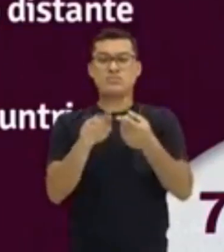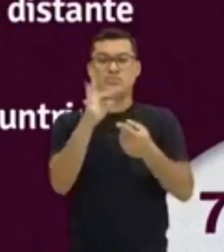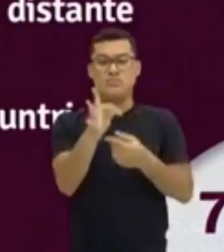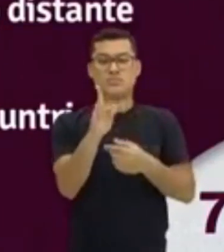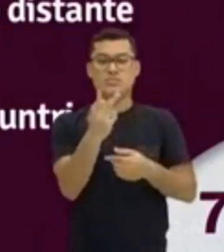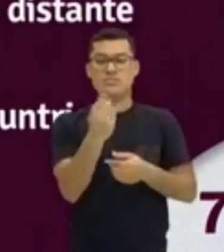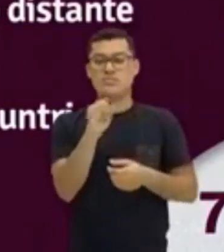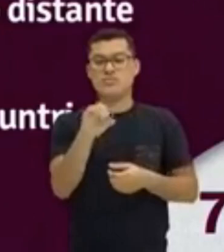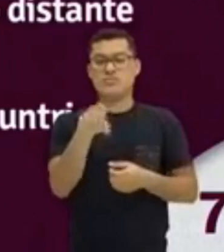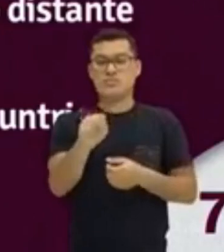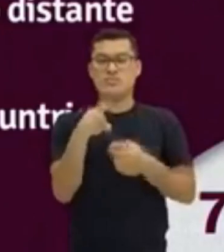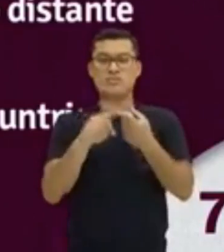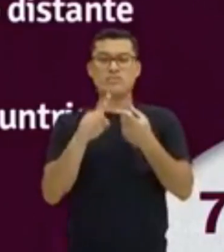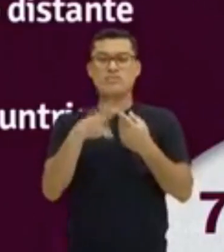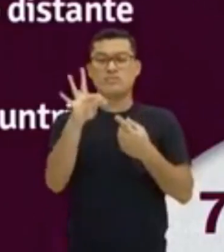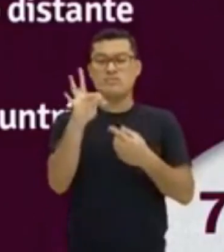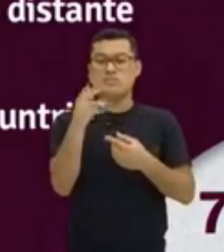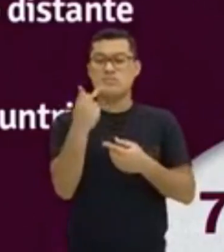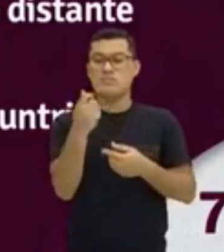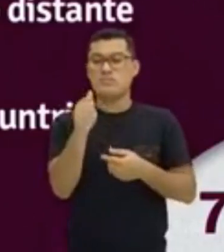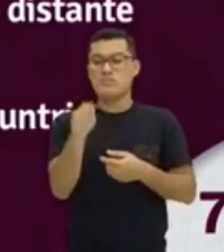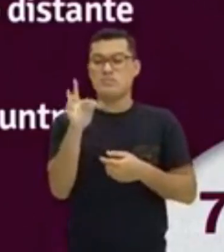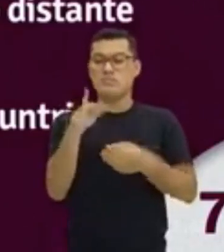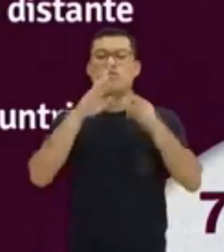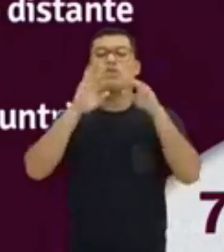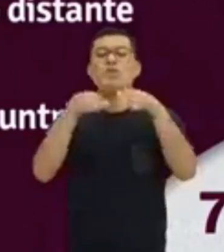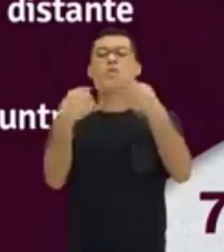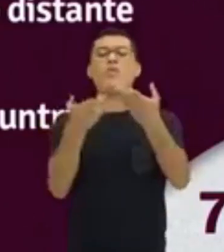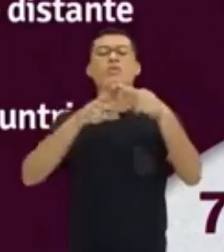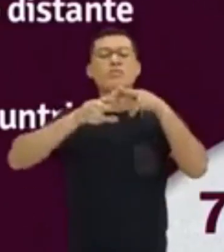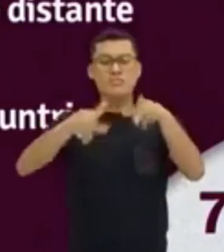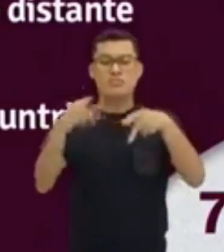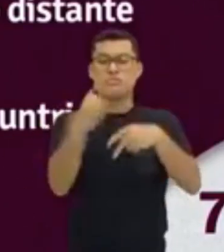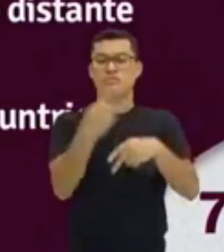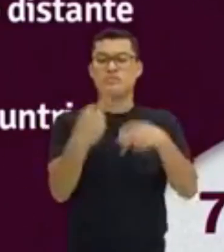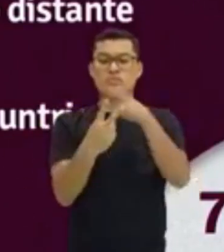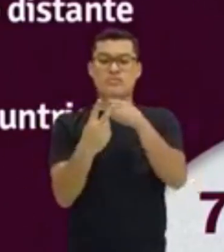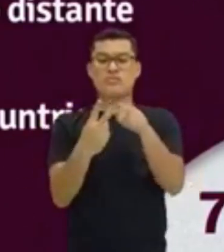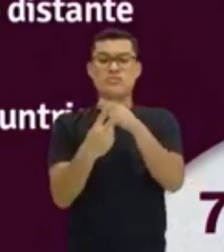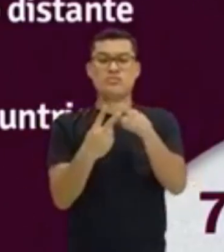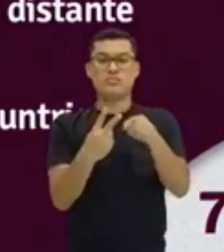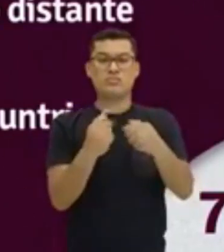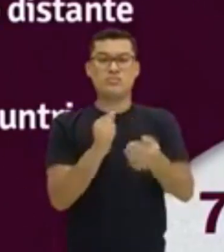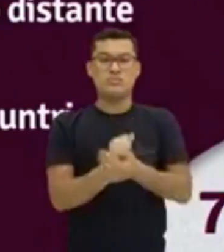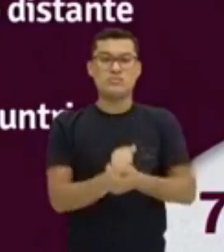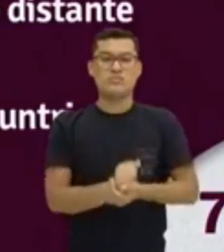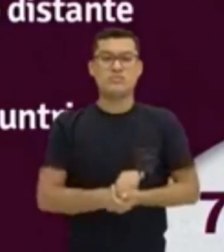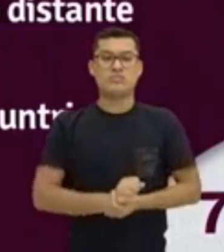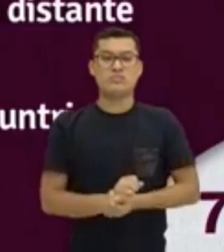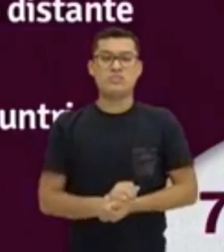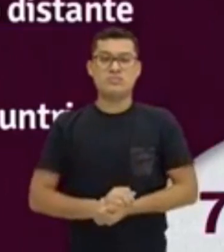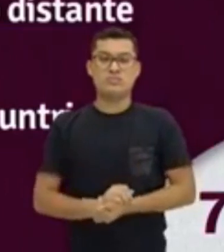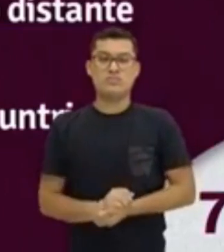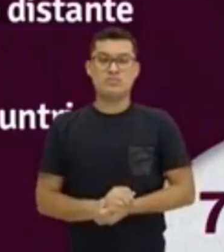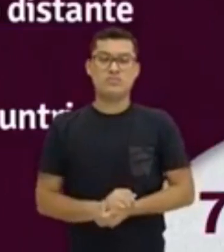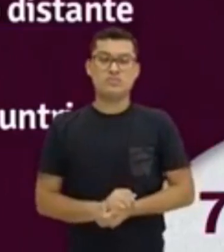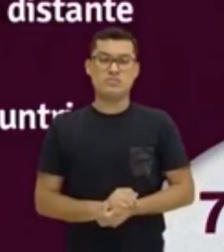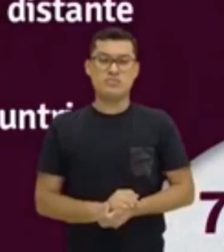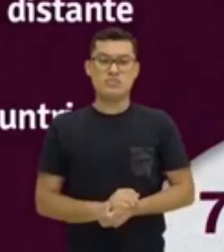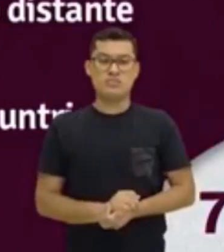usar o that. Mas qual é a diferença entre os dois? Olha a frase. This is my best friend.